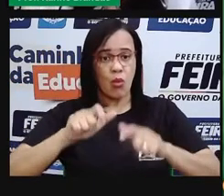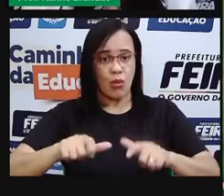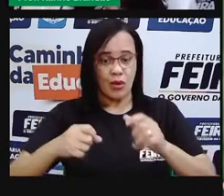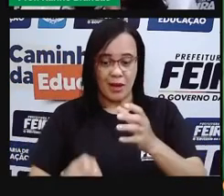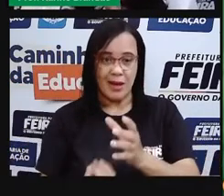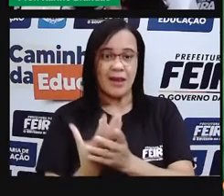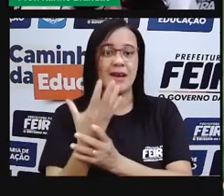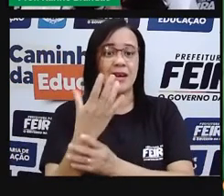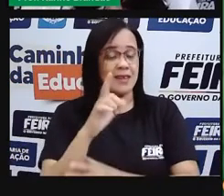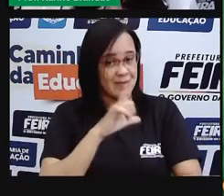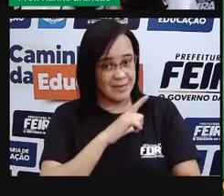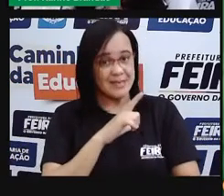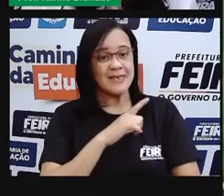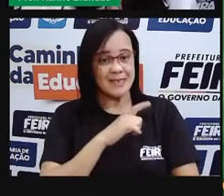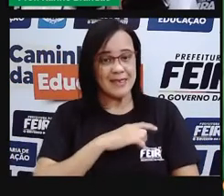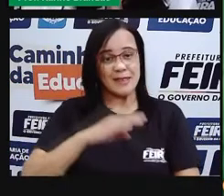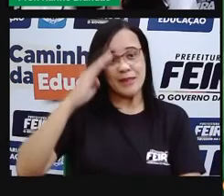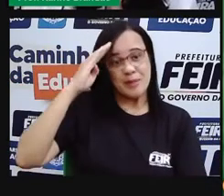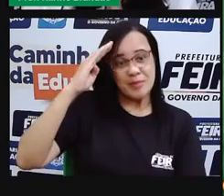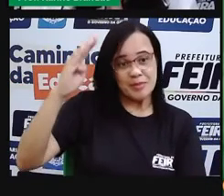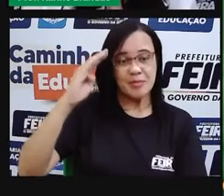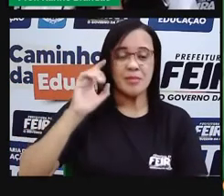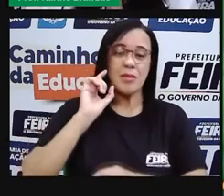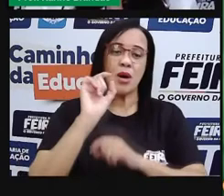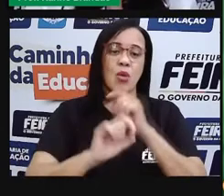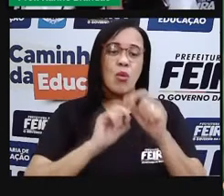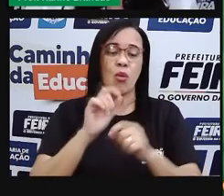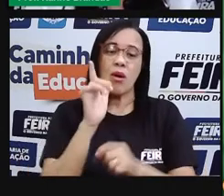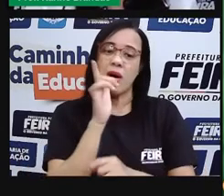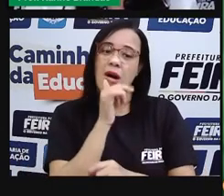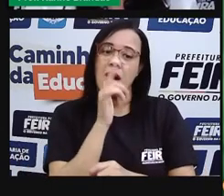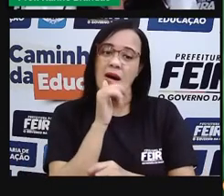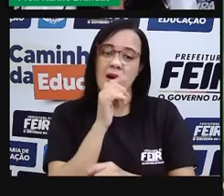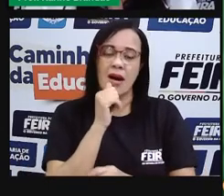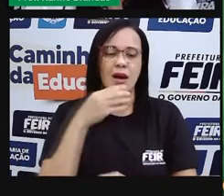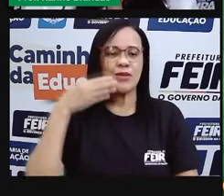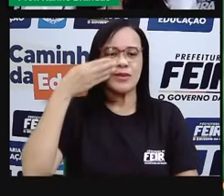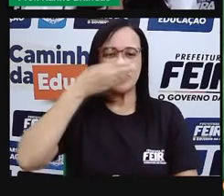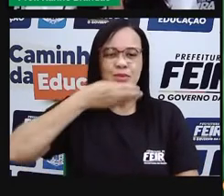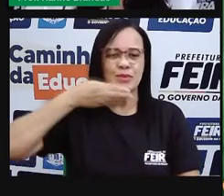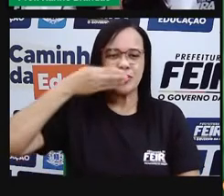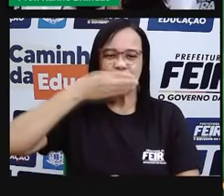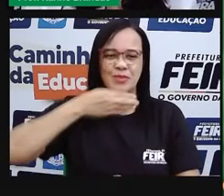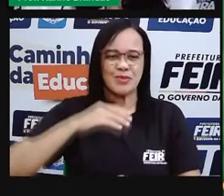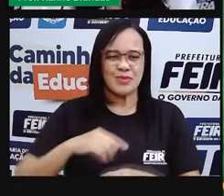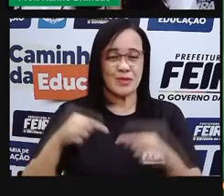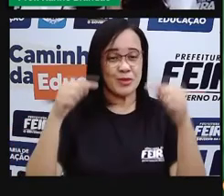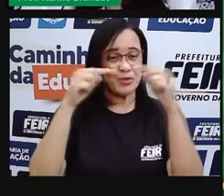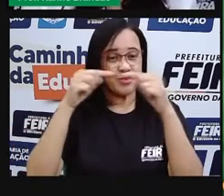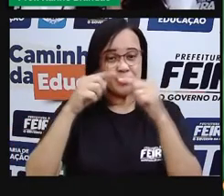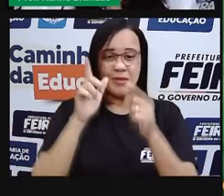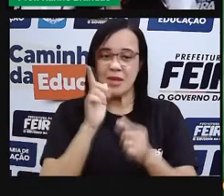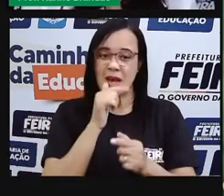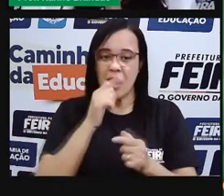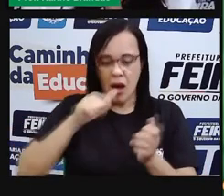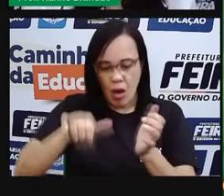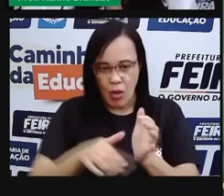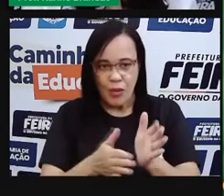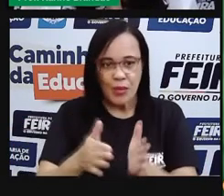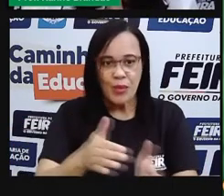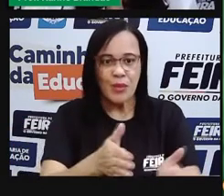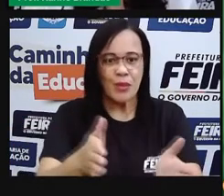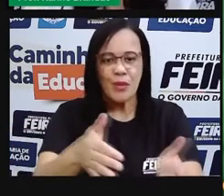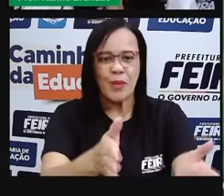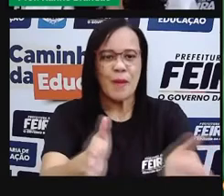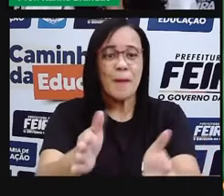a gente pensa em água doce, né? A fonte dos rios, né? Fonte de um córrego, de um rio, de um que acha.